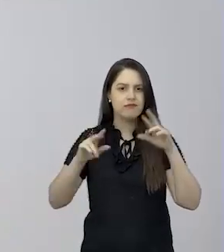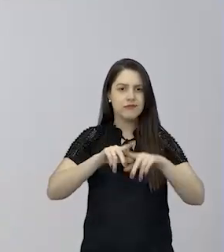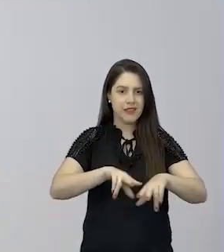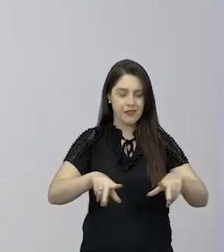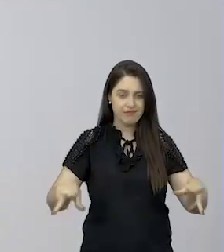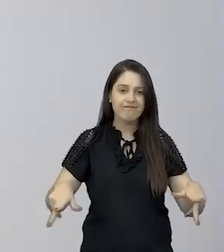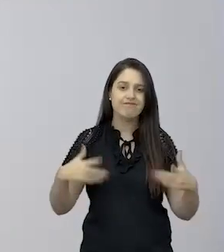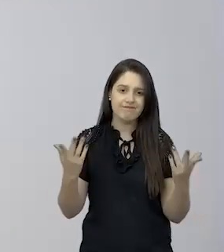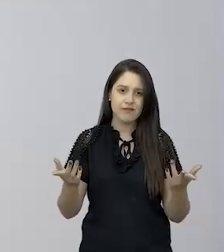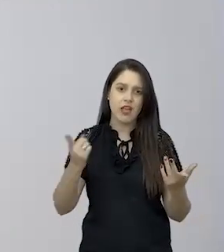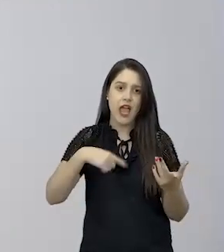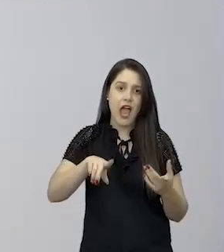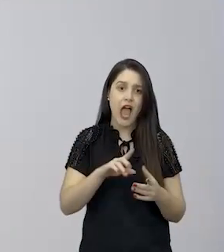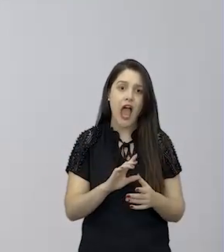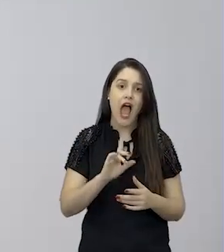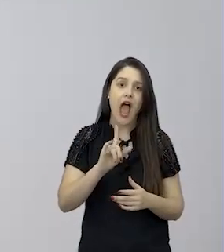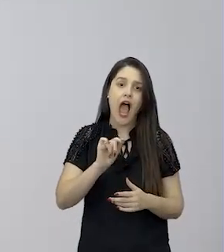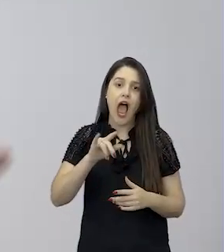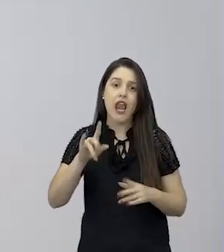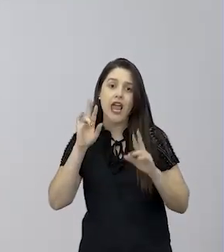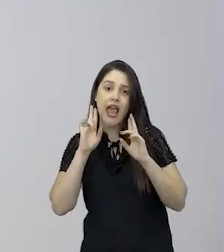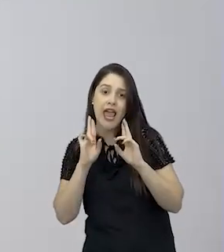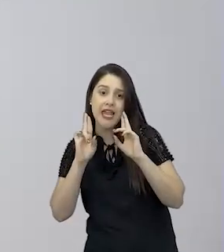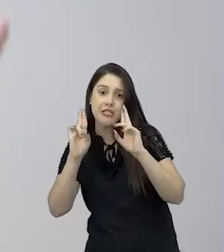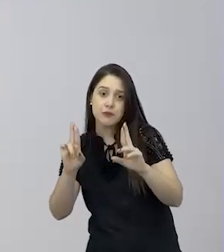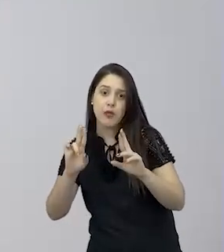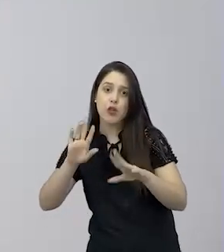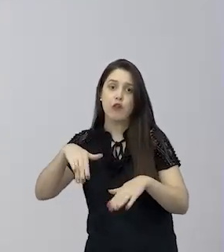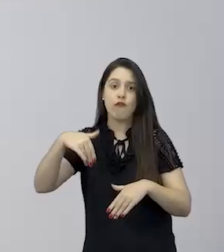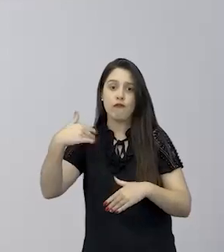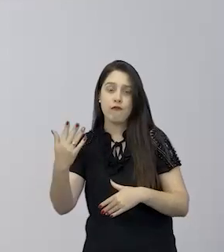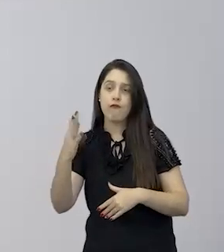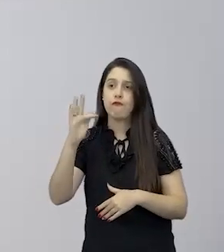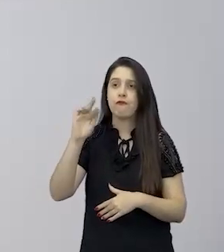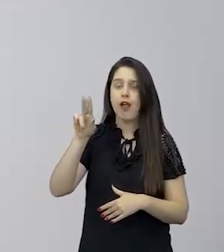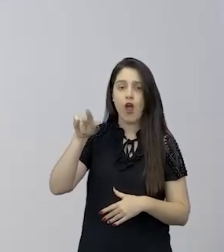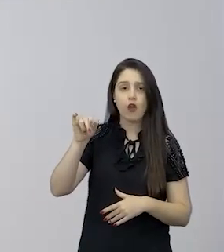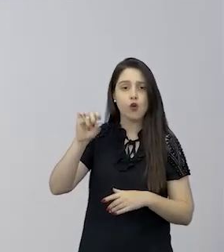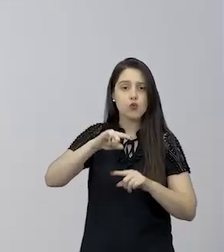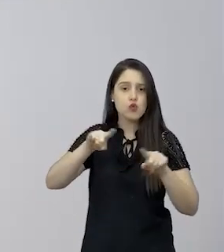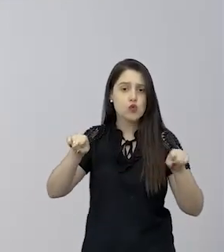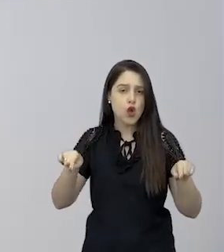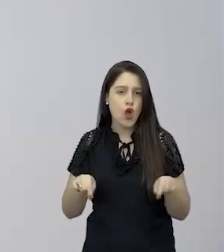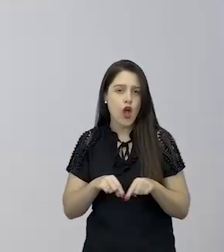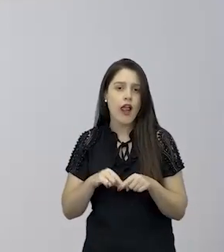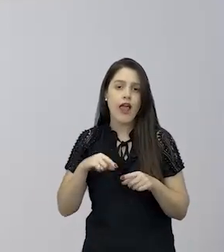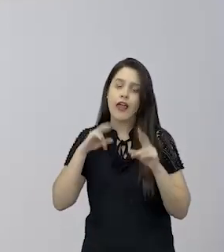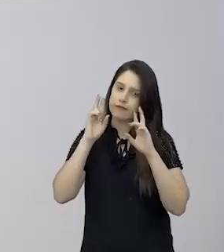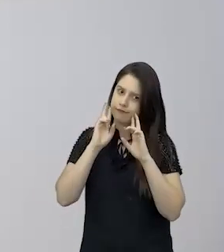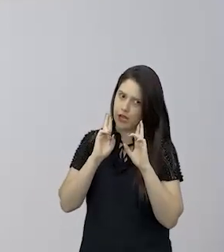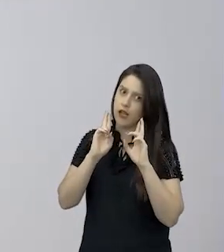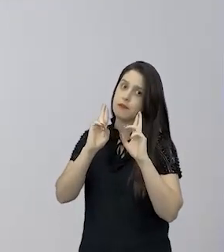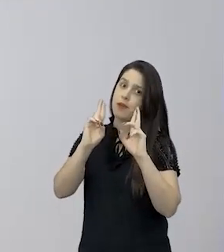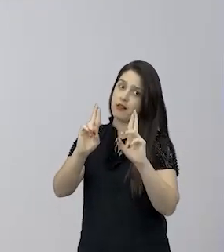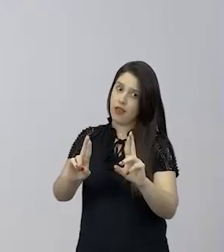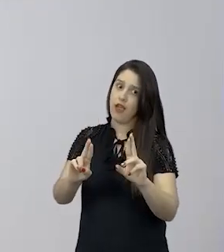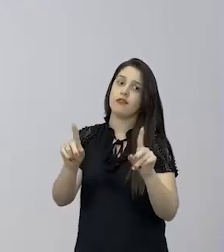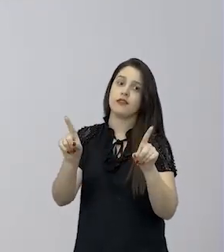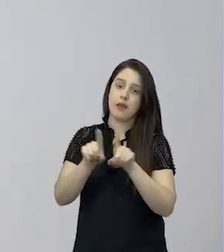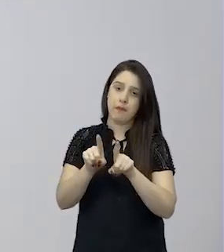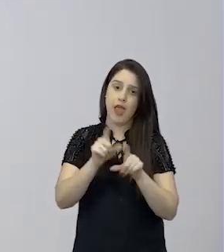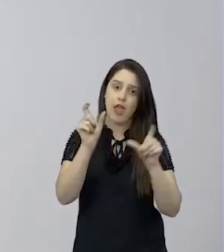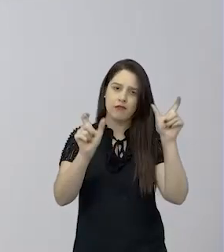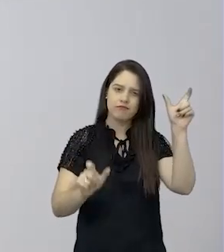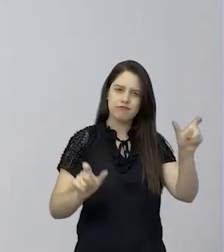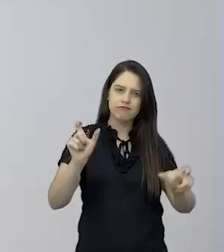também. Então, além de respeitar flora, fauna, o solo, nós temos que respeitar o indivíduo também, né?